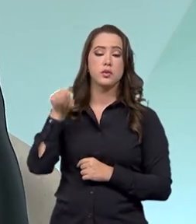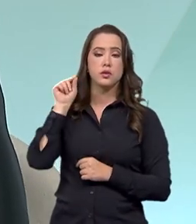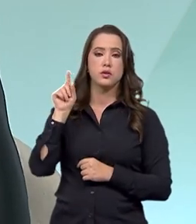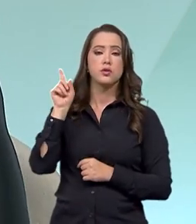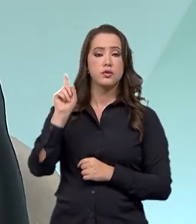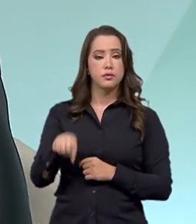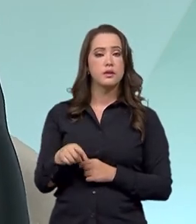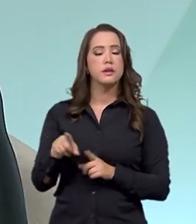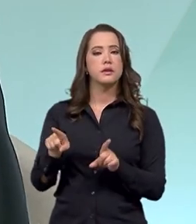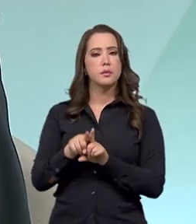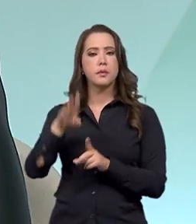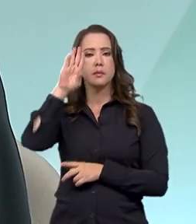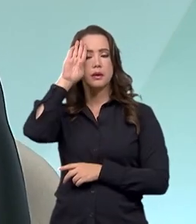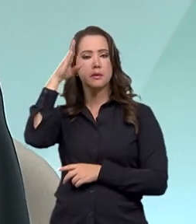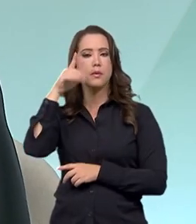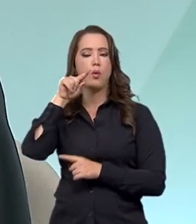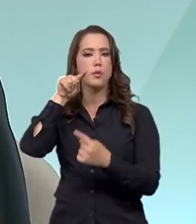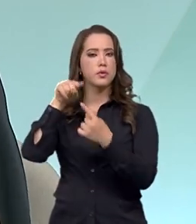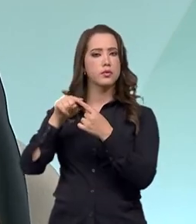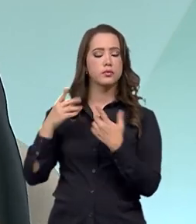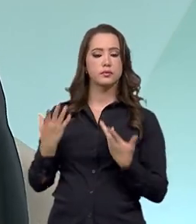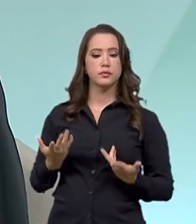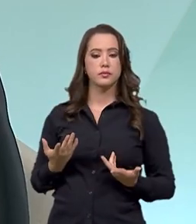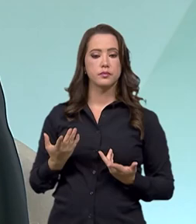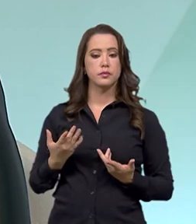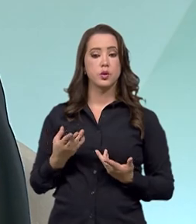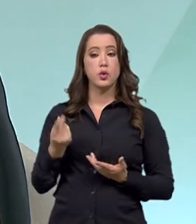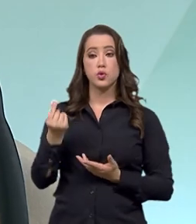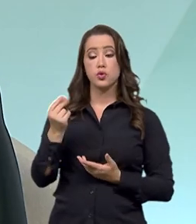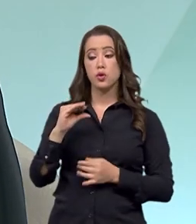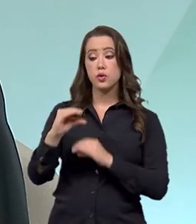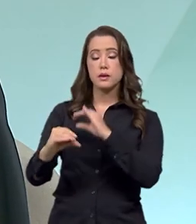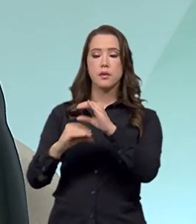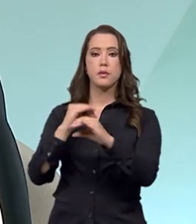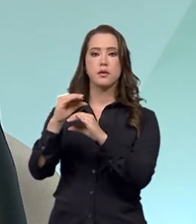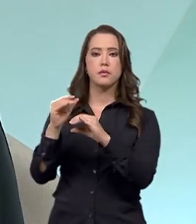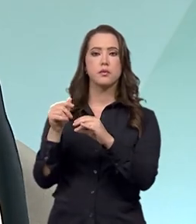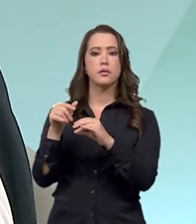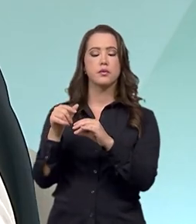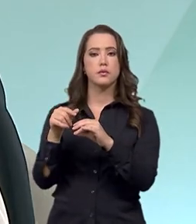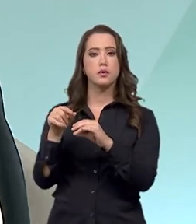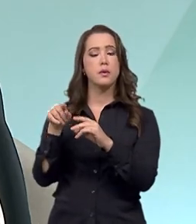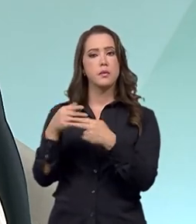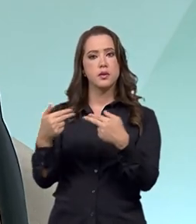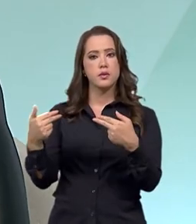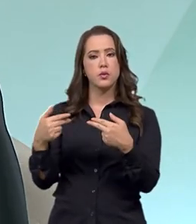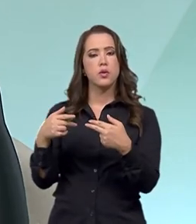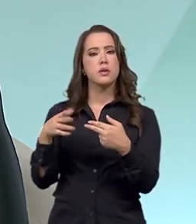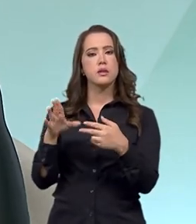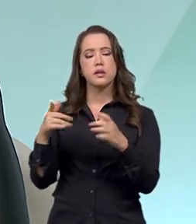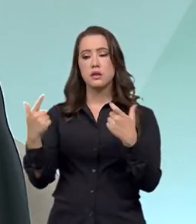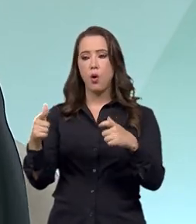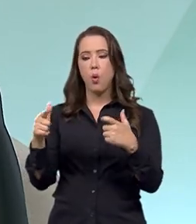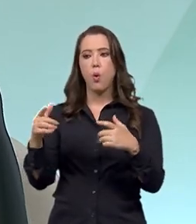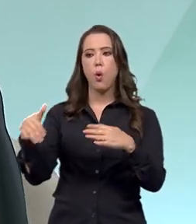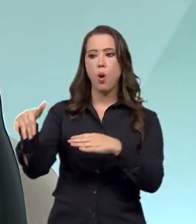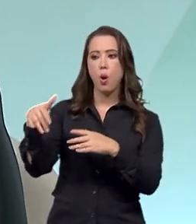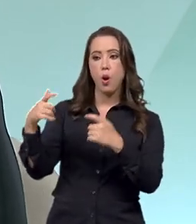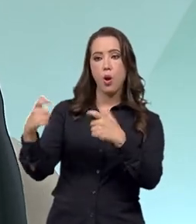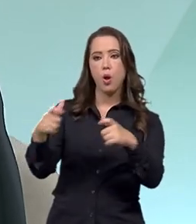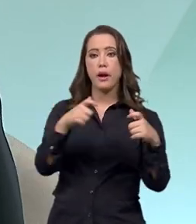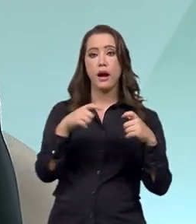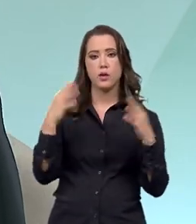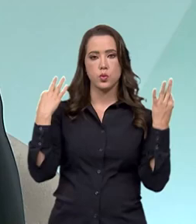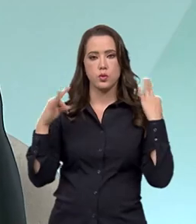inclusive, a priorização de orçamento para aqueles bens que estão em rotas turísticas, né? E também